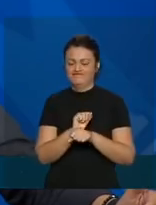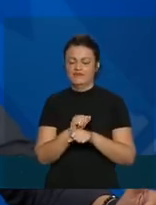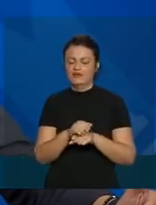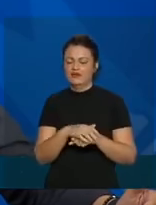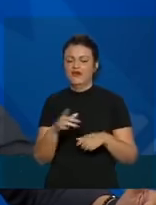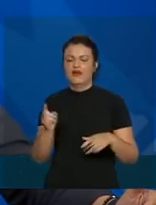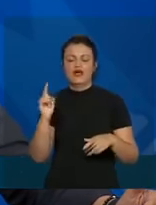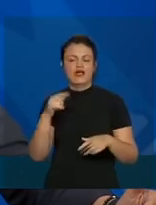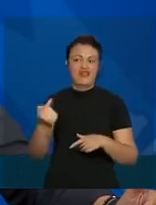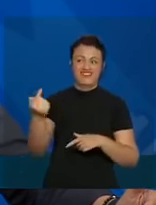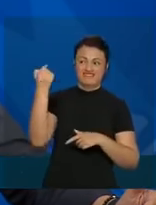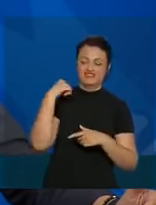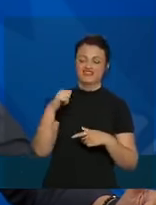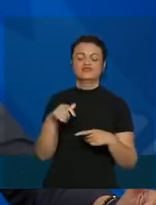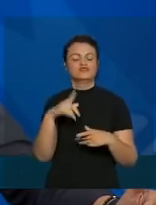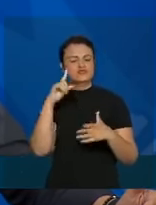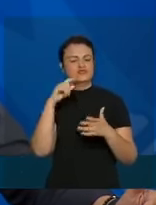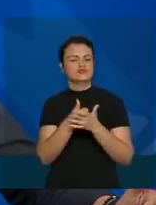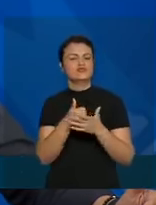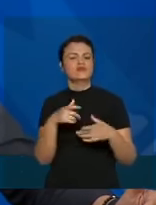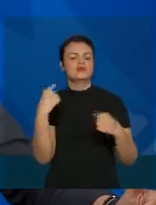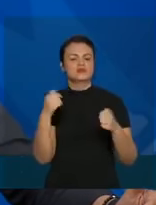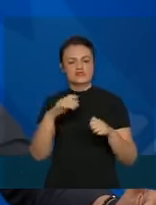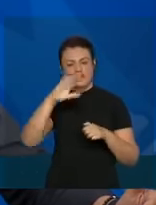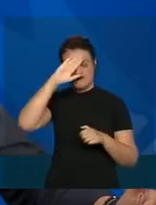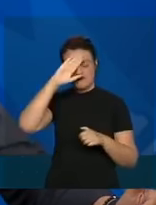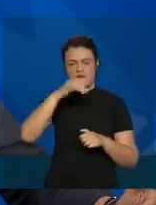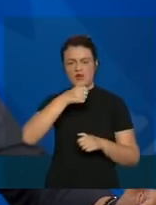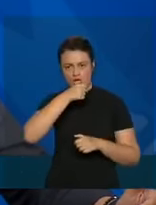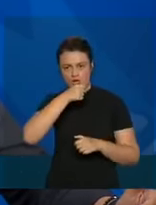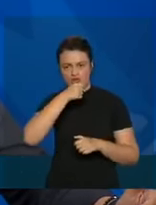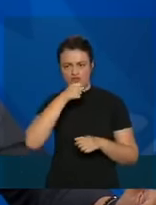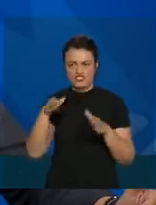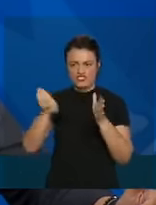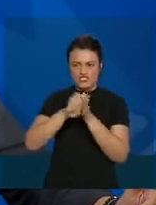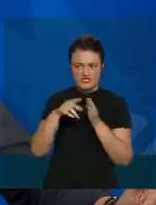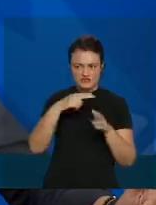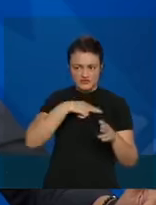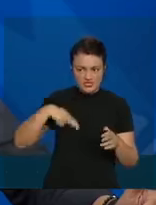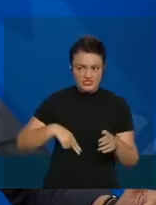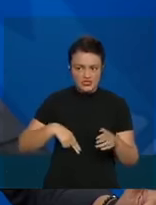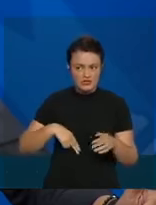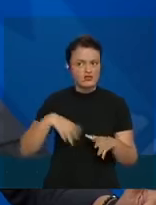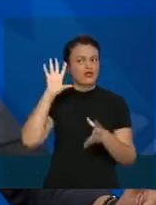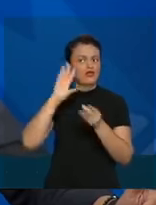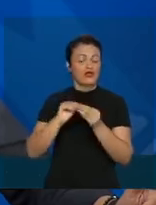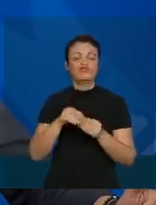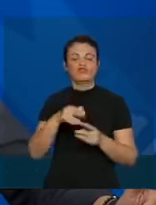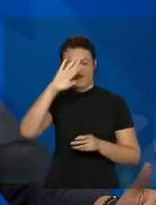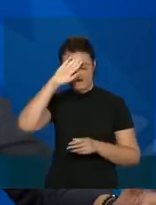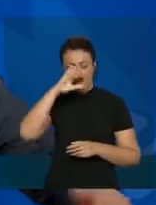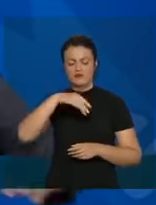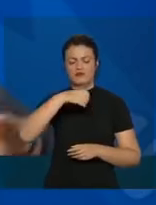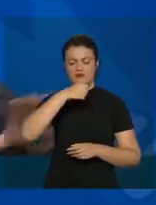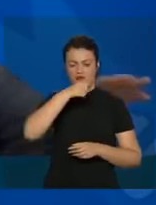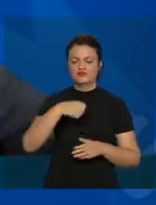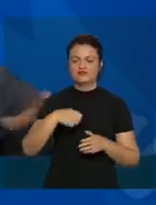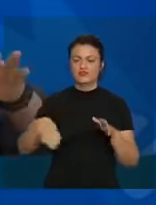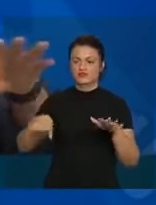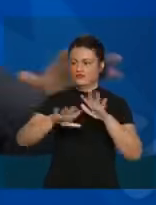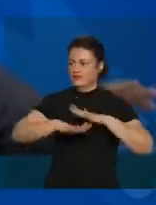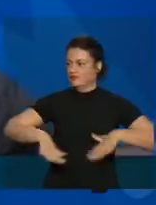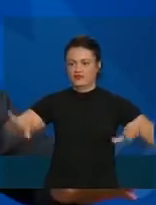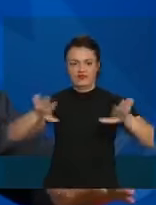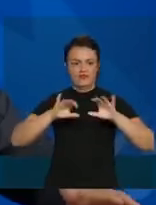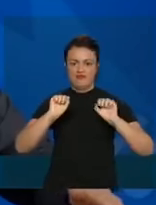caso lá atrás, que era ter febre e tosse e está vindo da China. Hoje a gente fala, tem febre e tosse e está aqui,